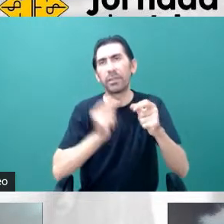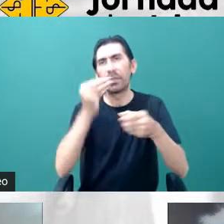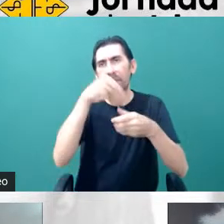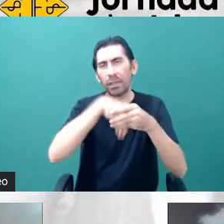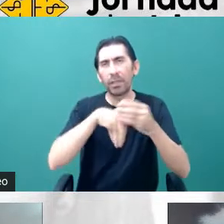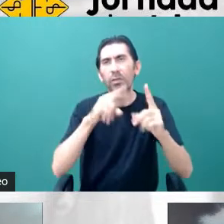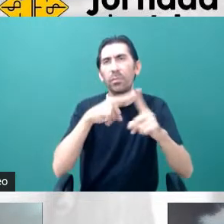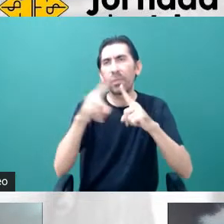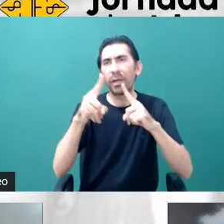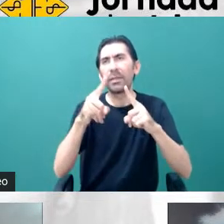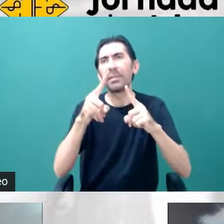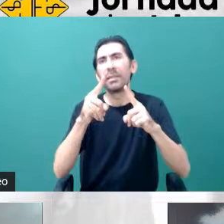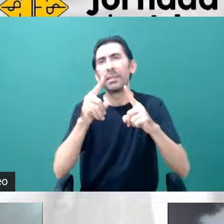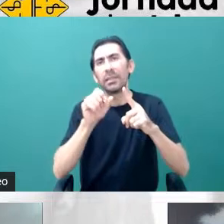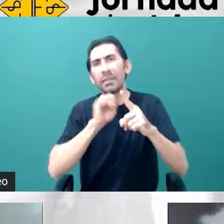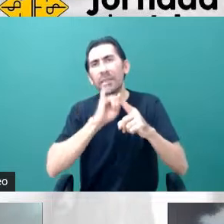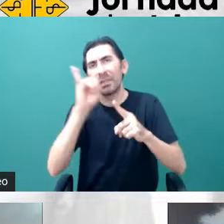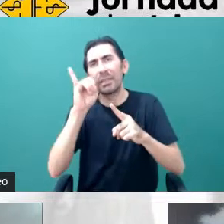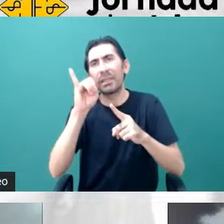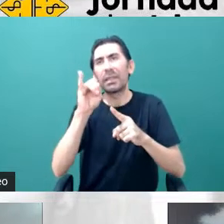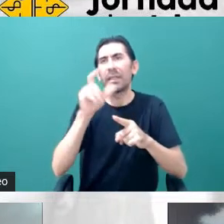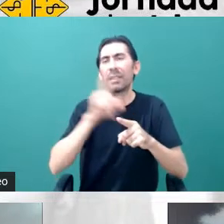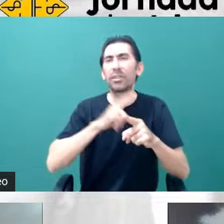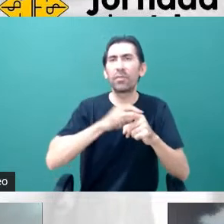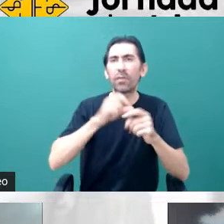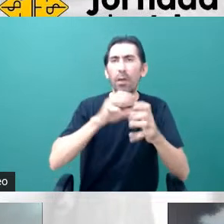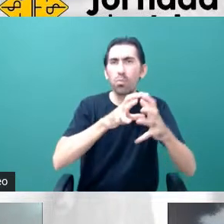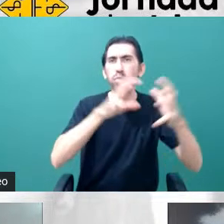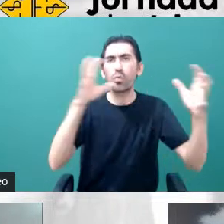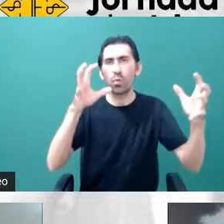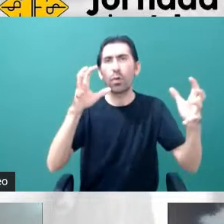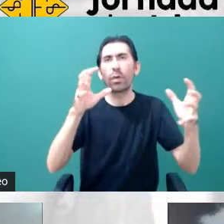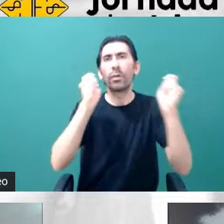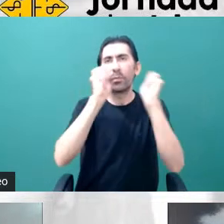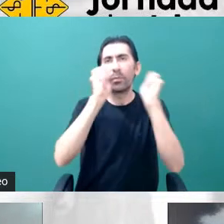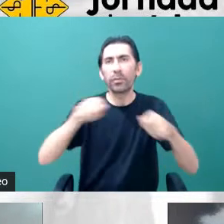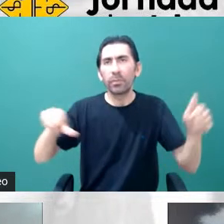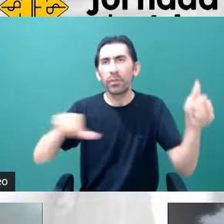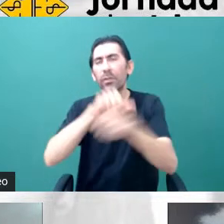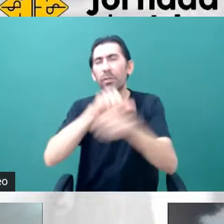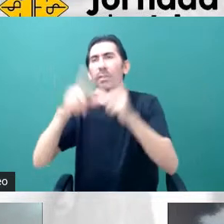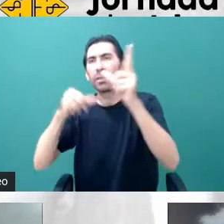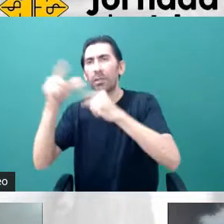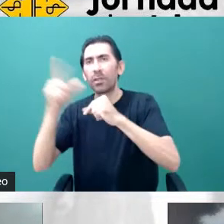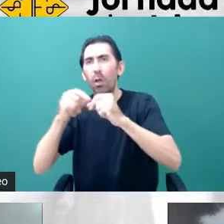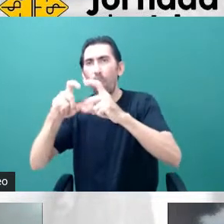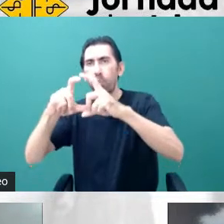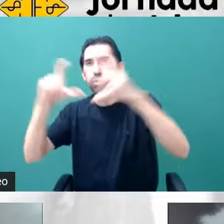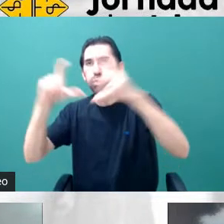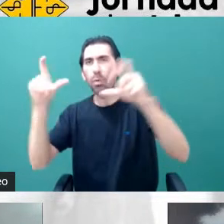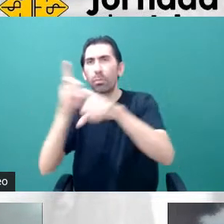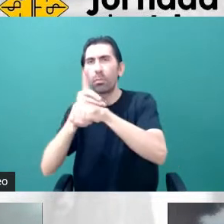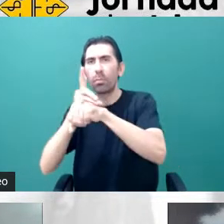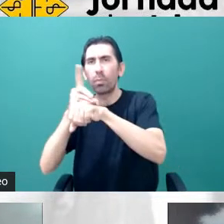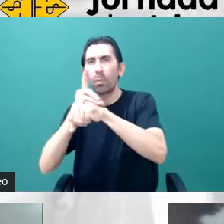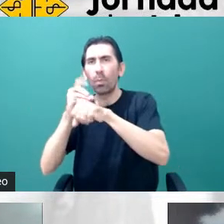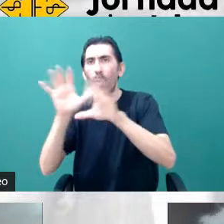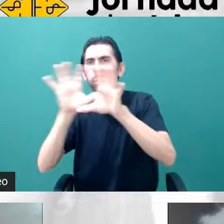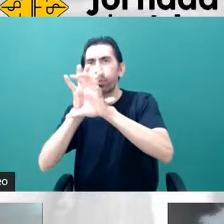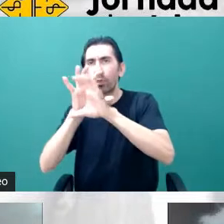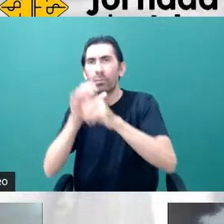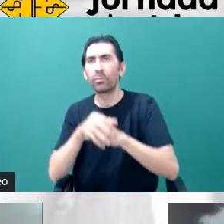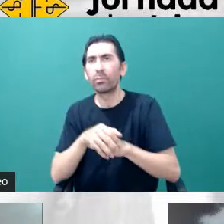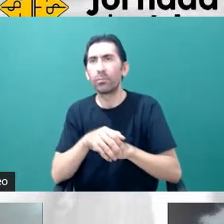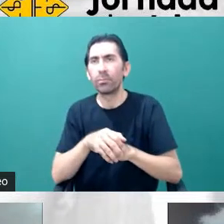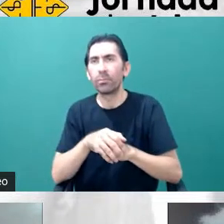muito maior massa, pode gerar uma estrela de nêutrons ou um buraco negro. Eu uso